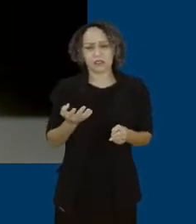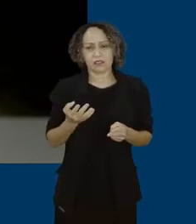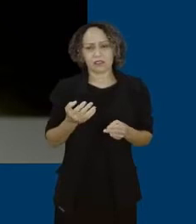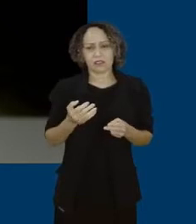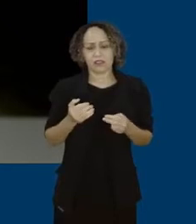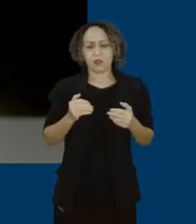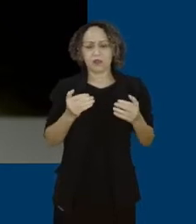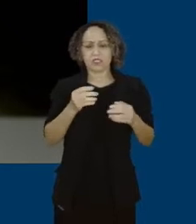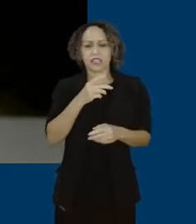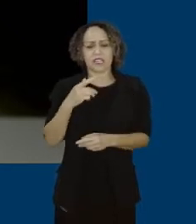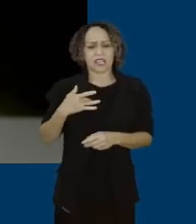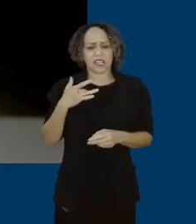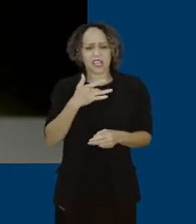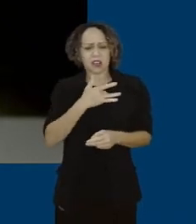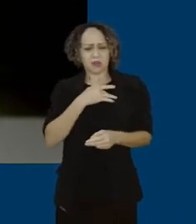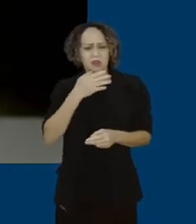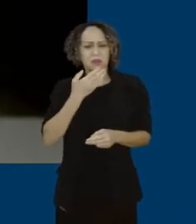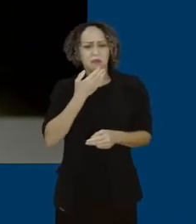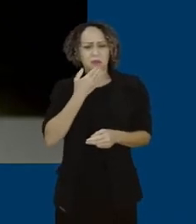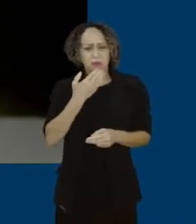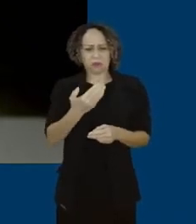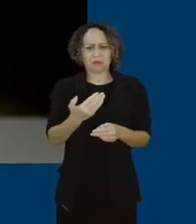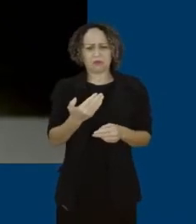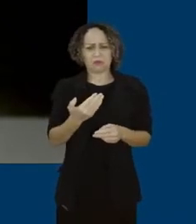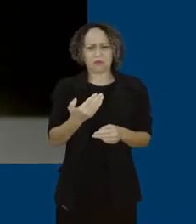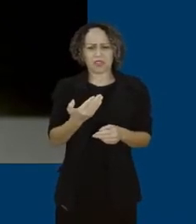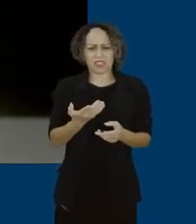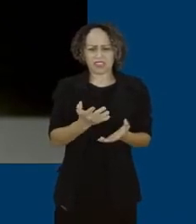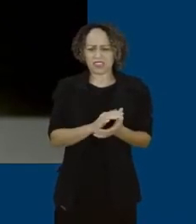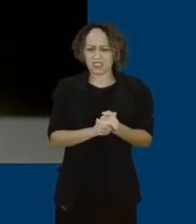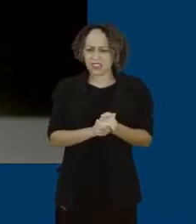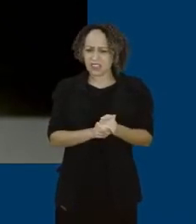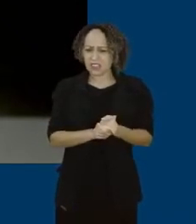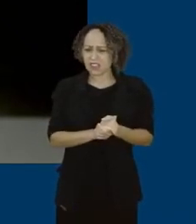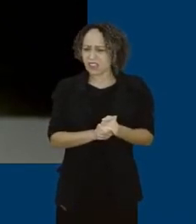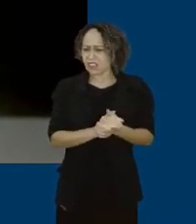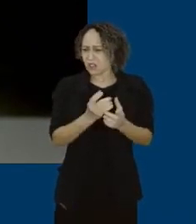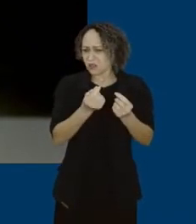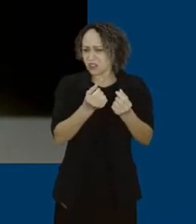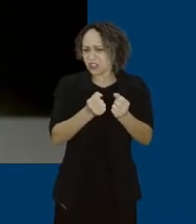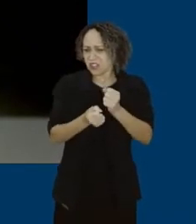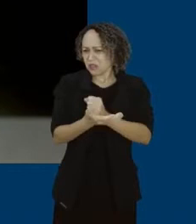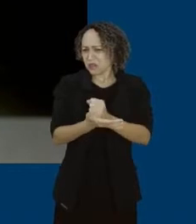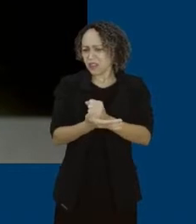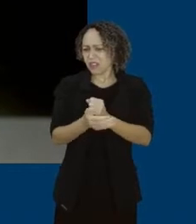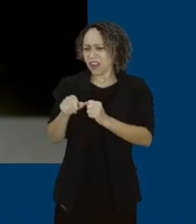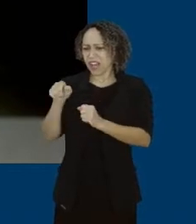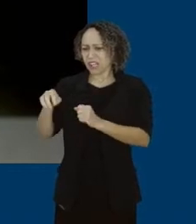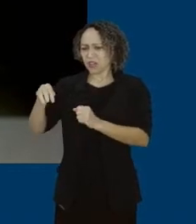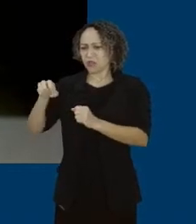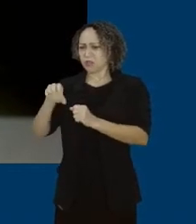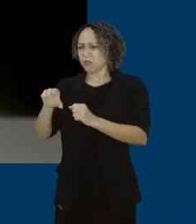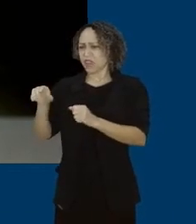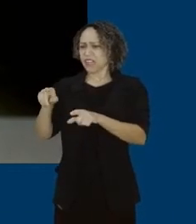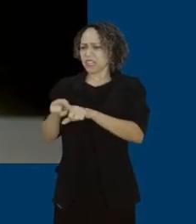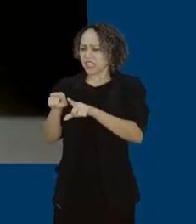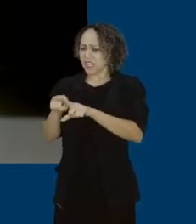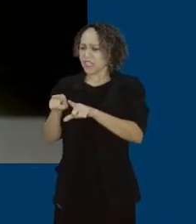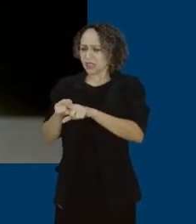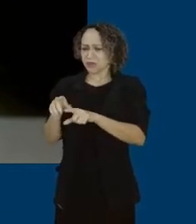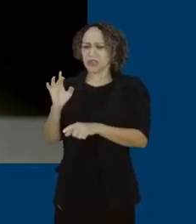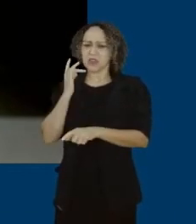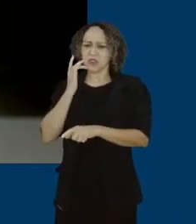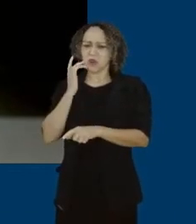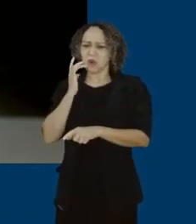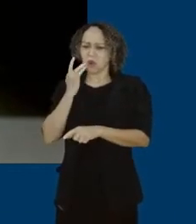em barra de ouro. É um negócio completamente absurdo. O ministro sai e fica por isso mesmo. Eu tenho aqui, junto com a bancada do PT, um